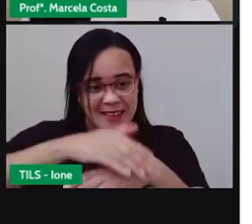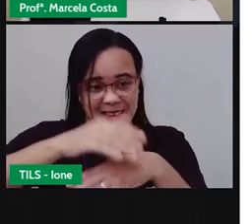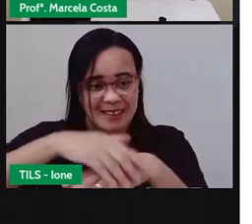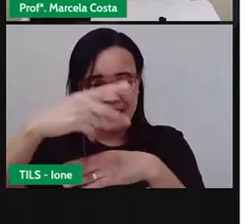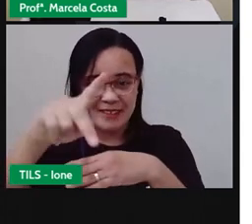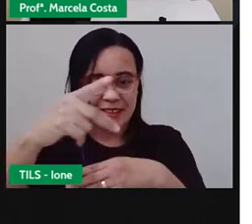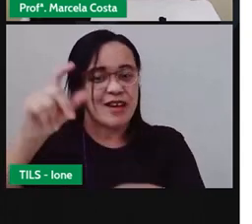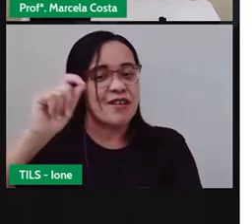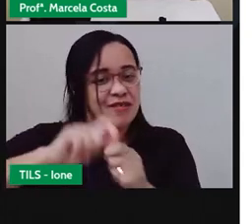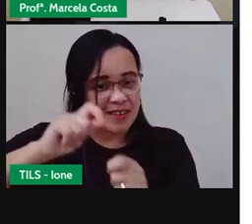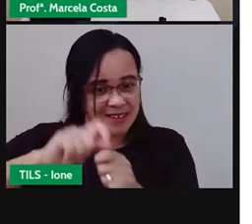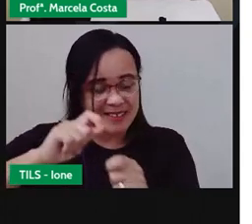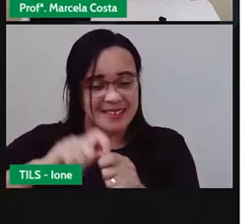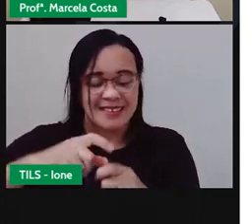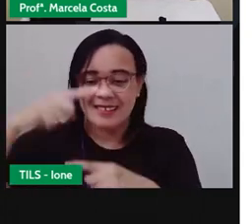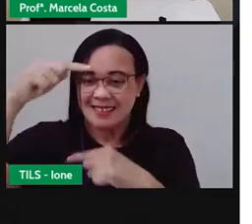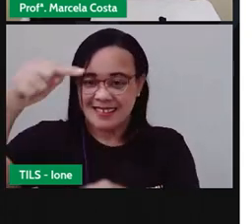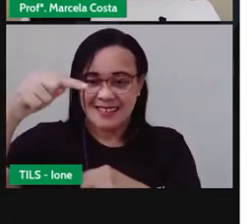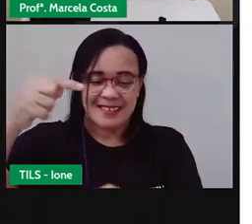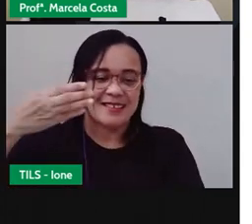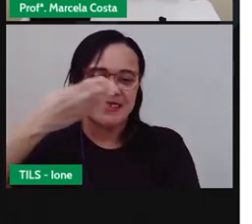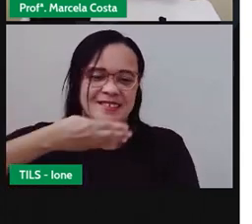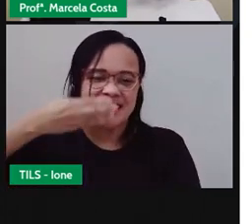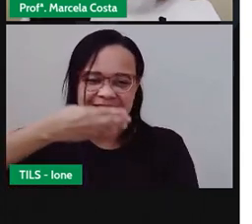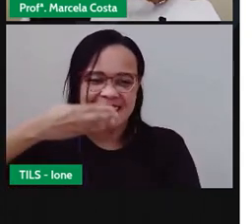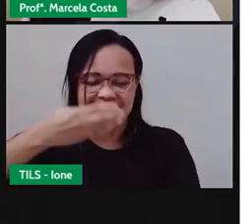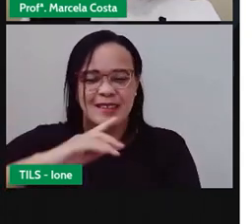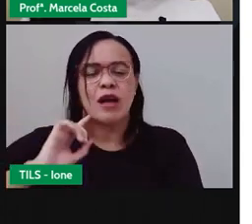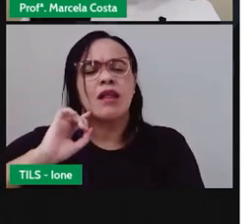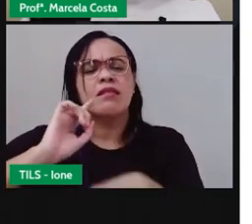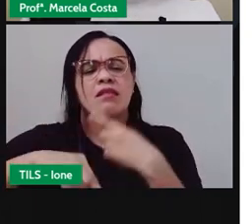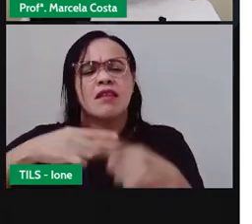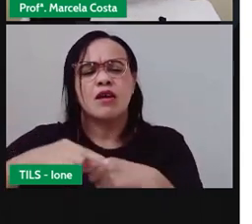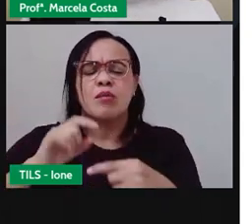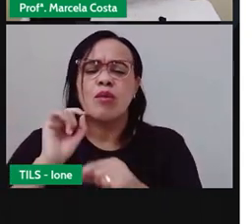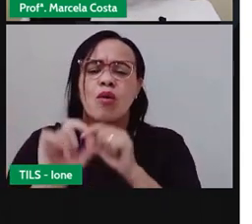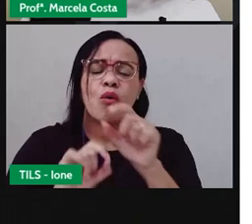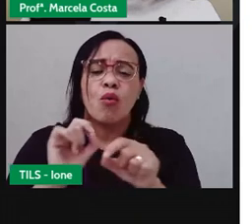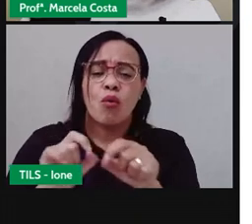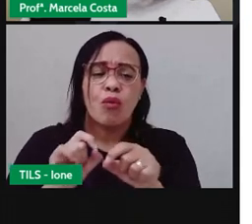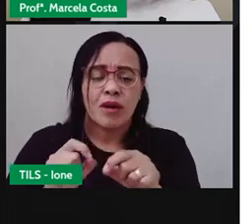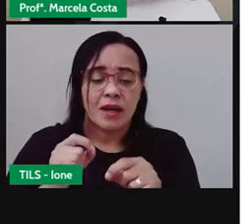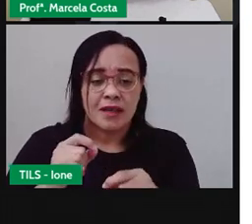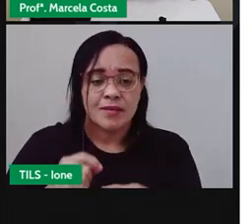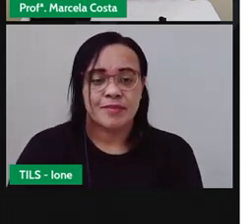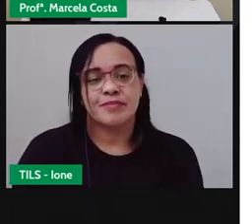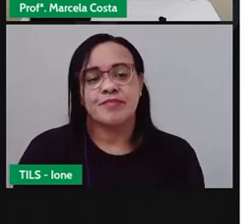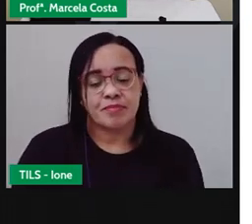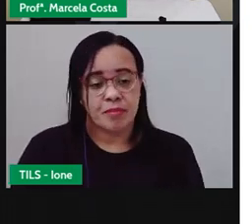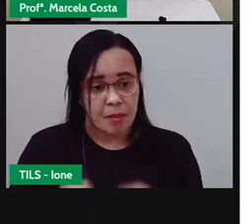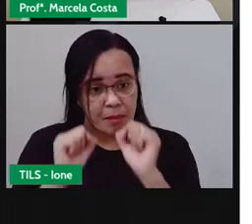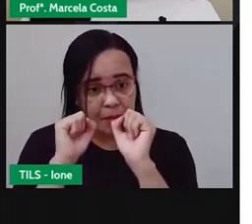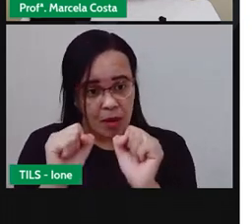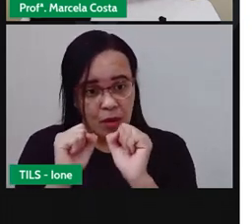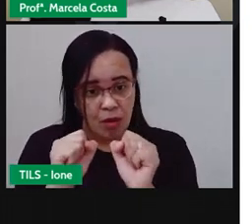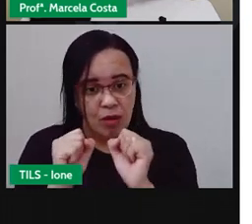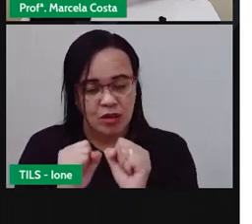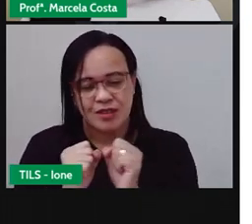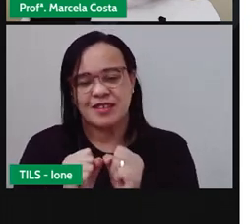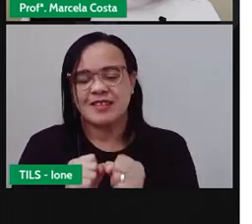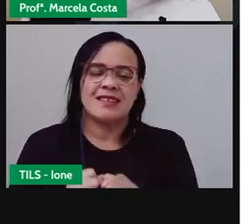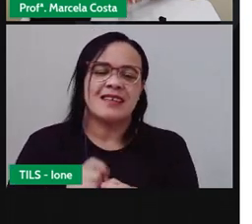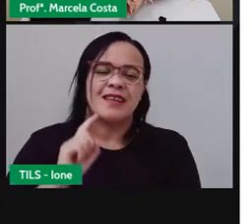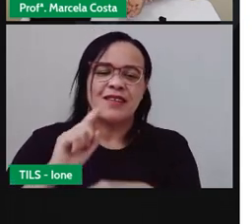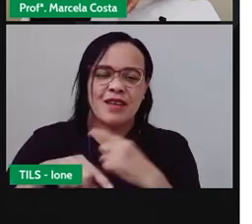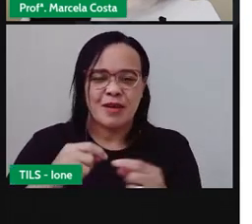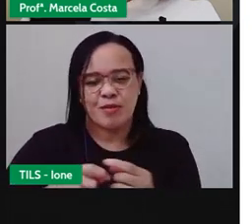composteira de garrafa PET e depois de confeccionar essa composteira você também vai registrar